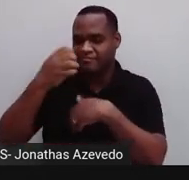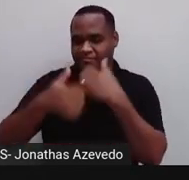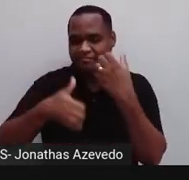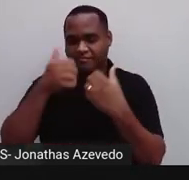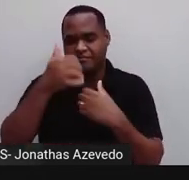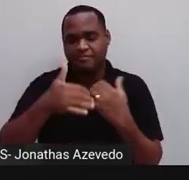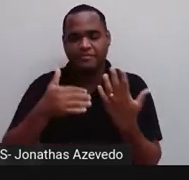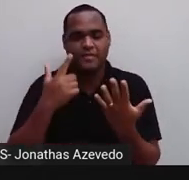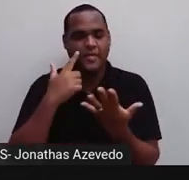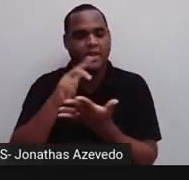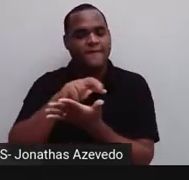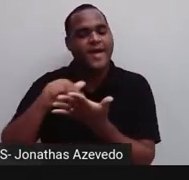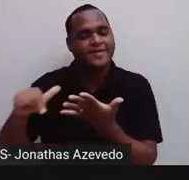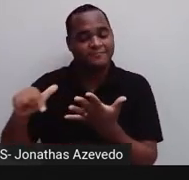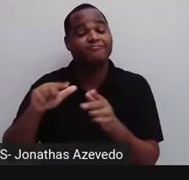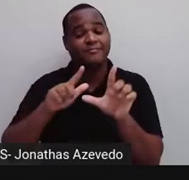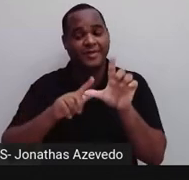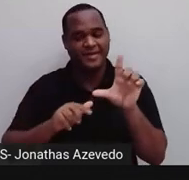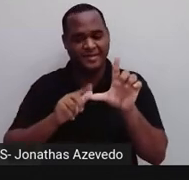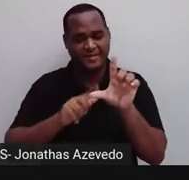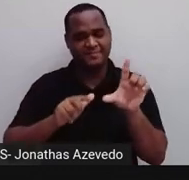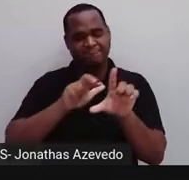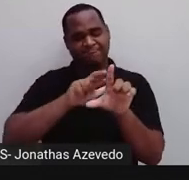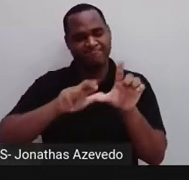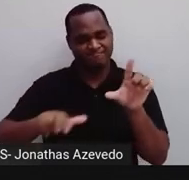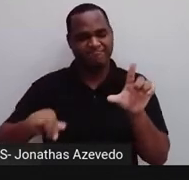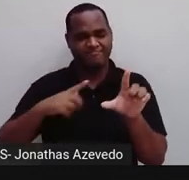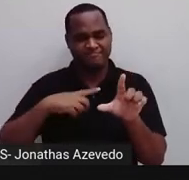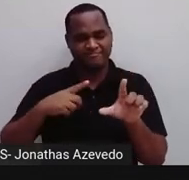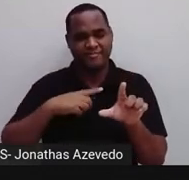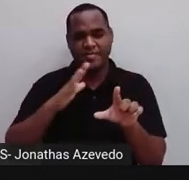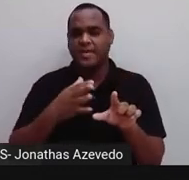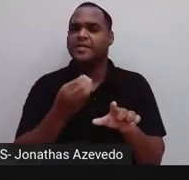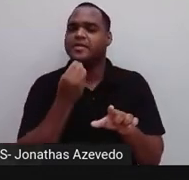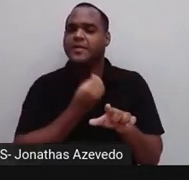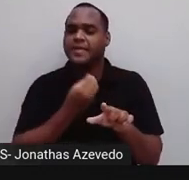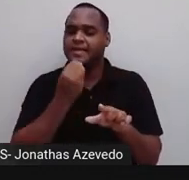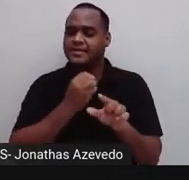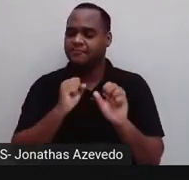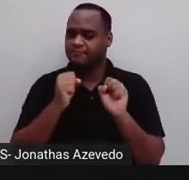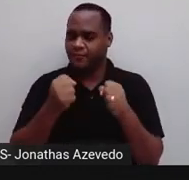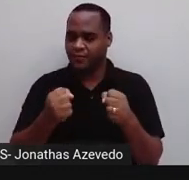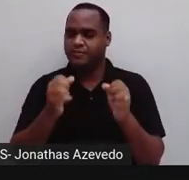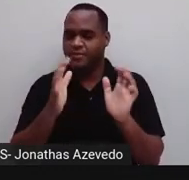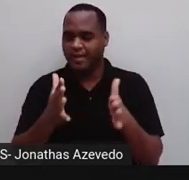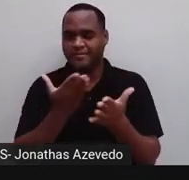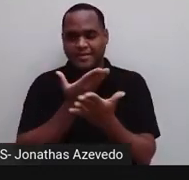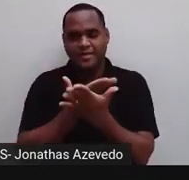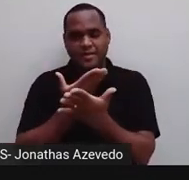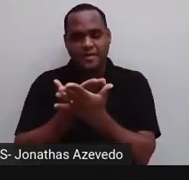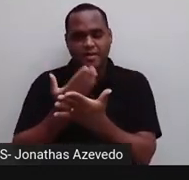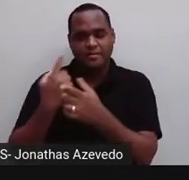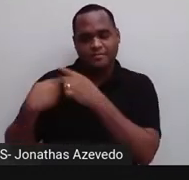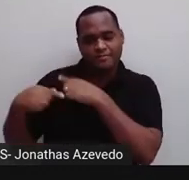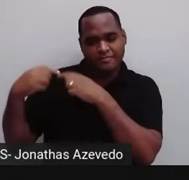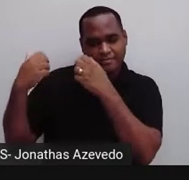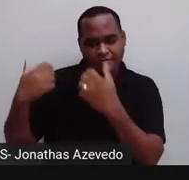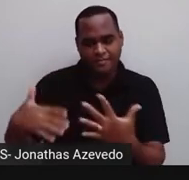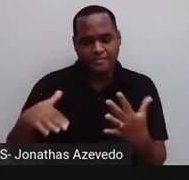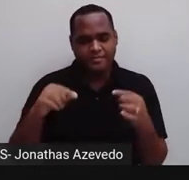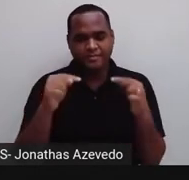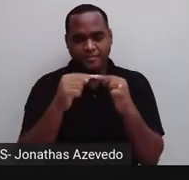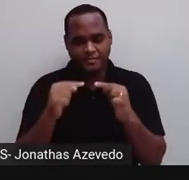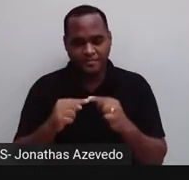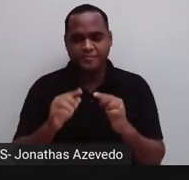envolvem letras tá bom? a gente teve a oportunidade de estudar coisas sobre isso